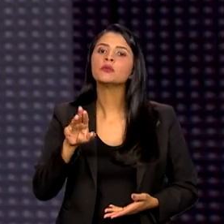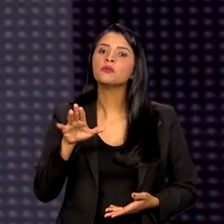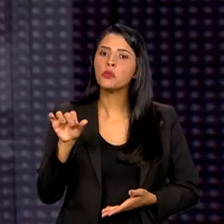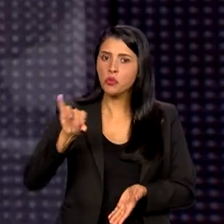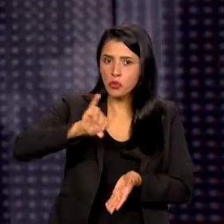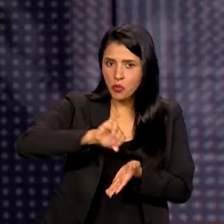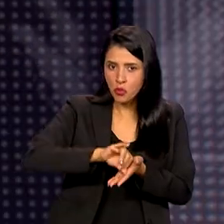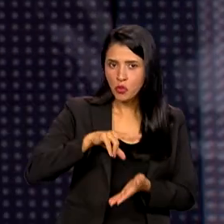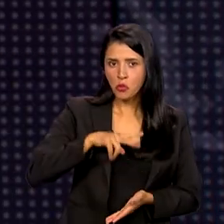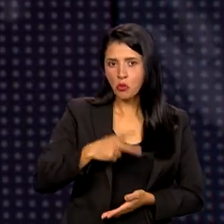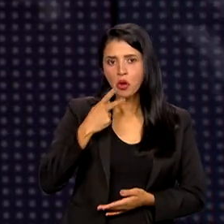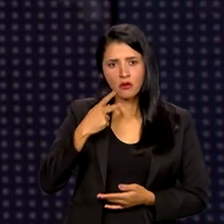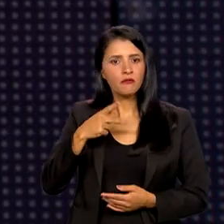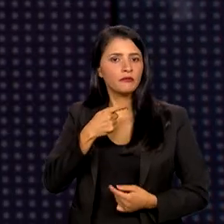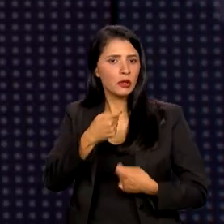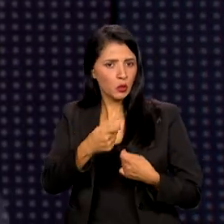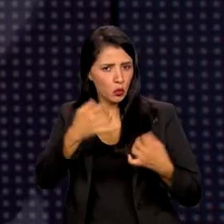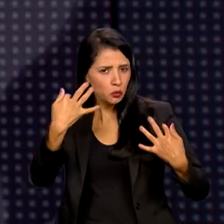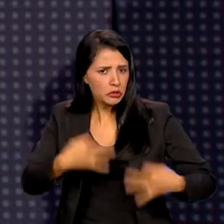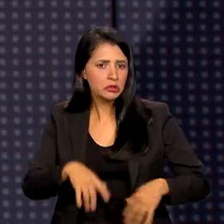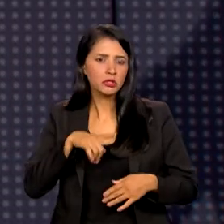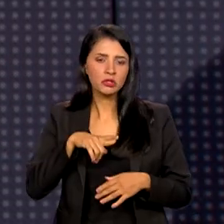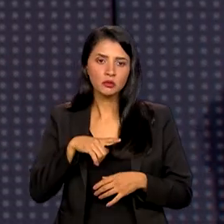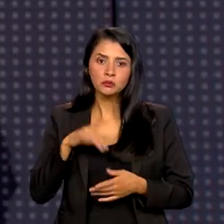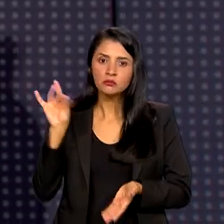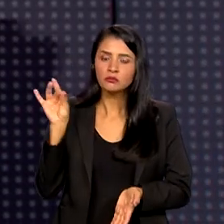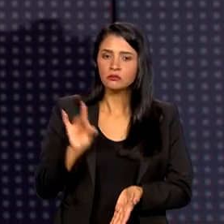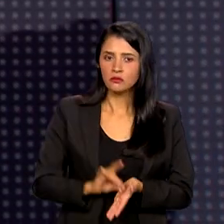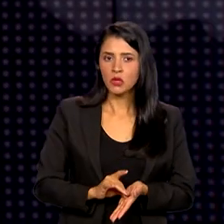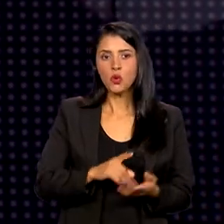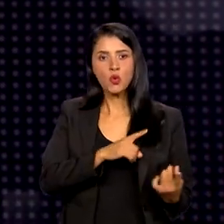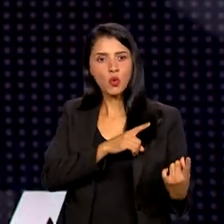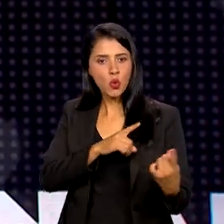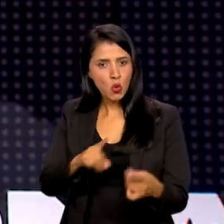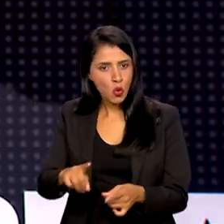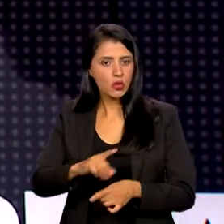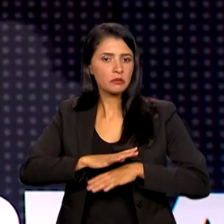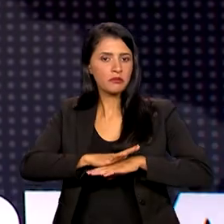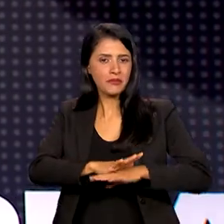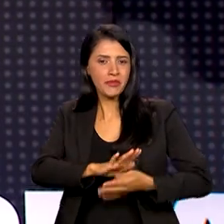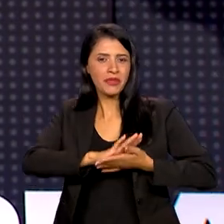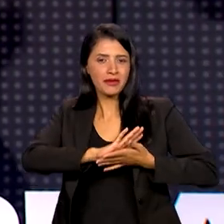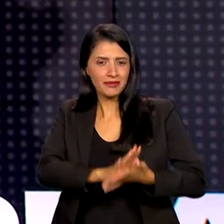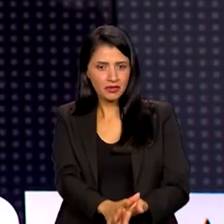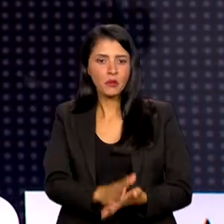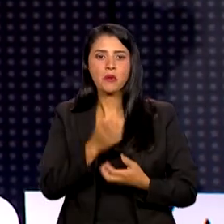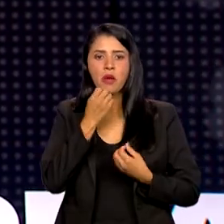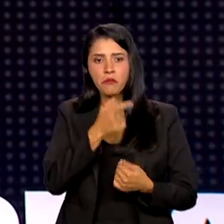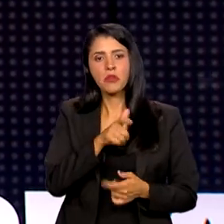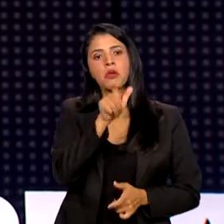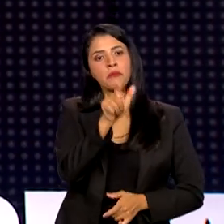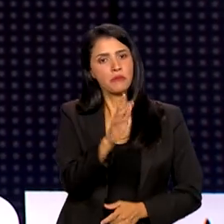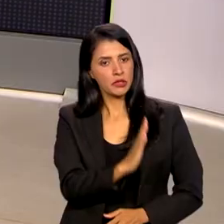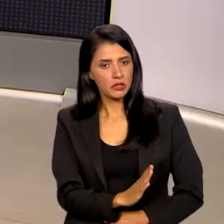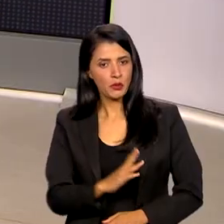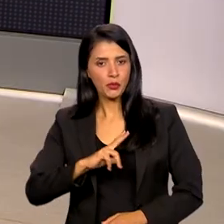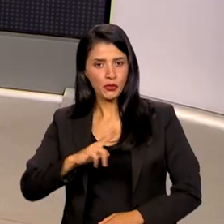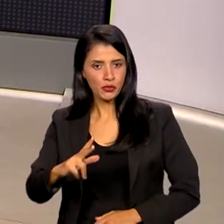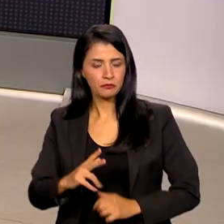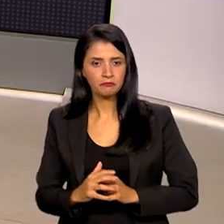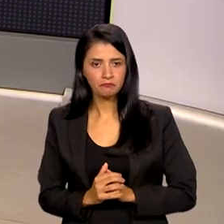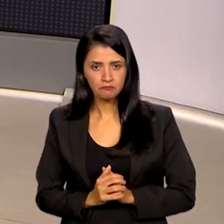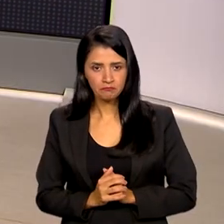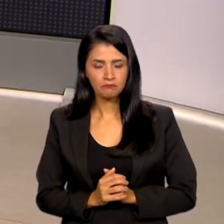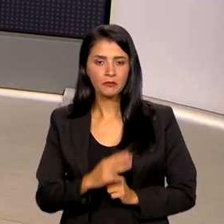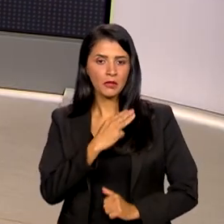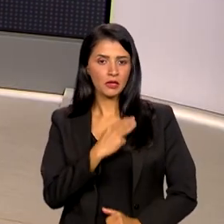que é preciso concretizar ações de combate à discriminação para o bem-estar de brasileiros e portugueses. A